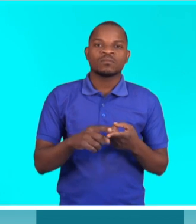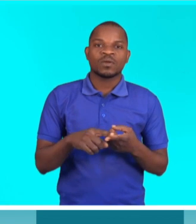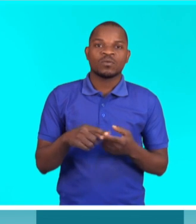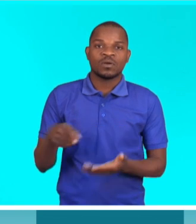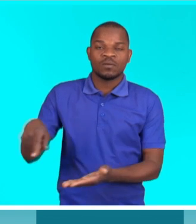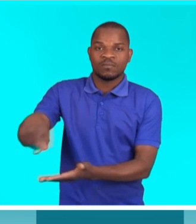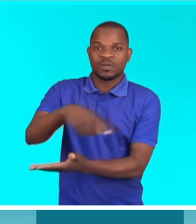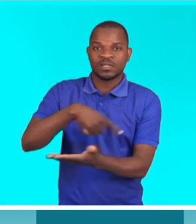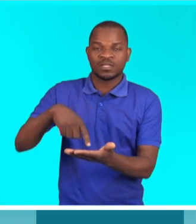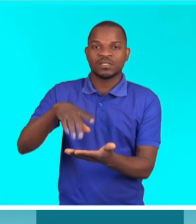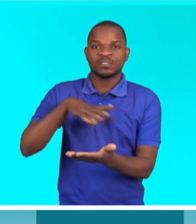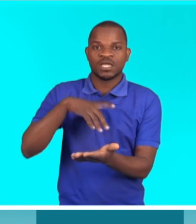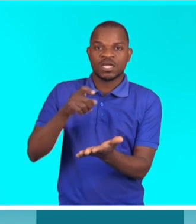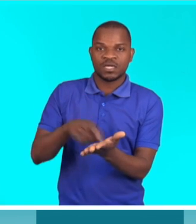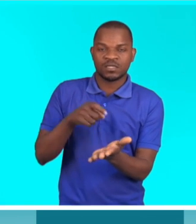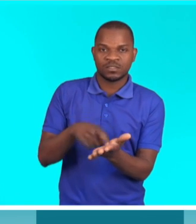Panela, chegou o arroz.